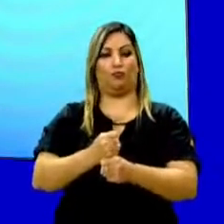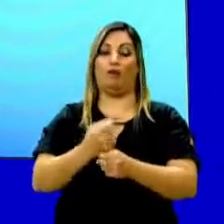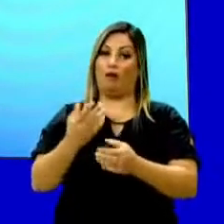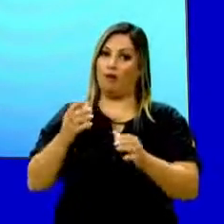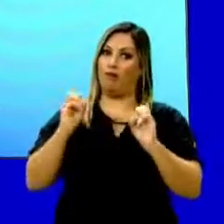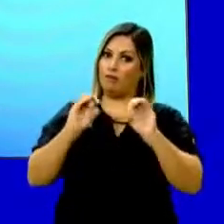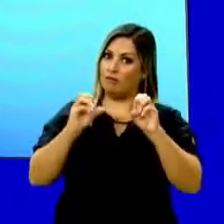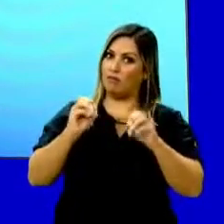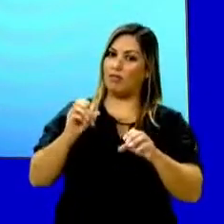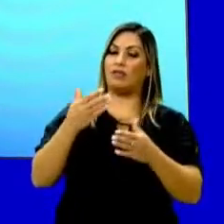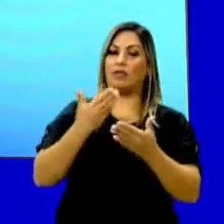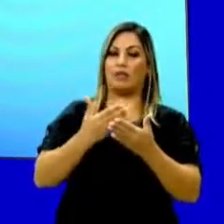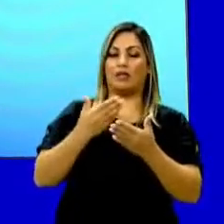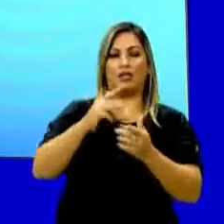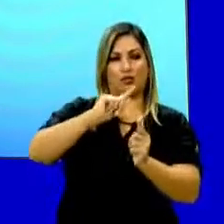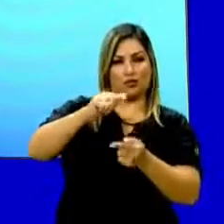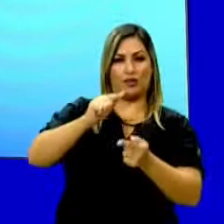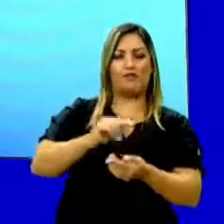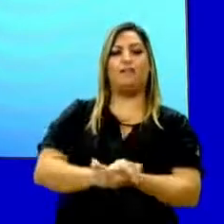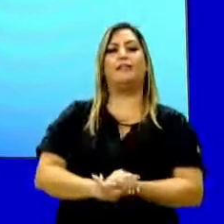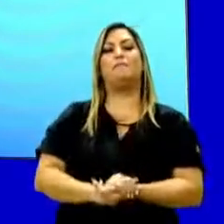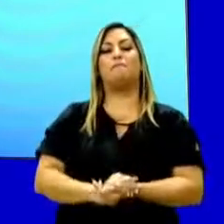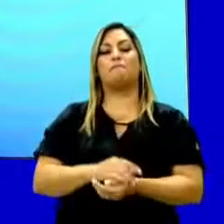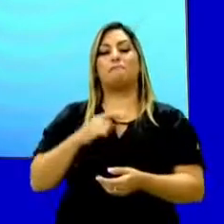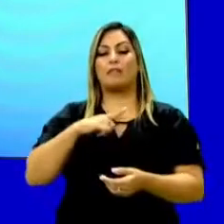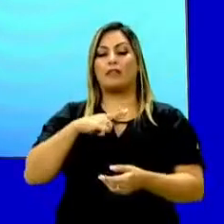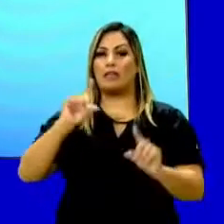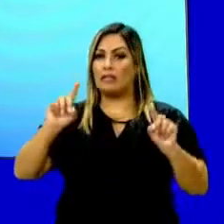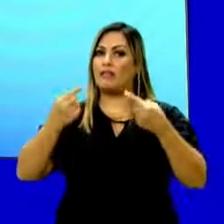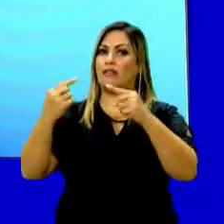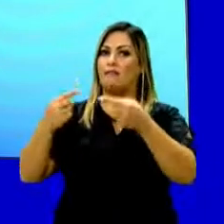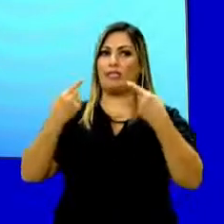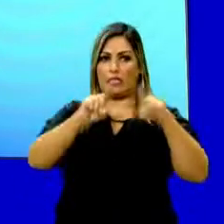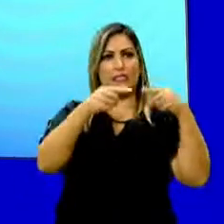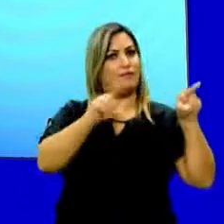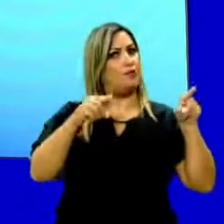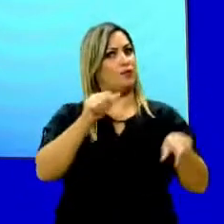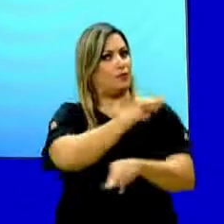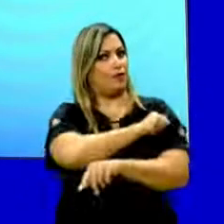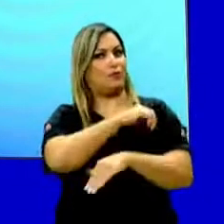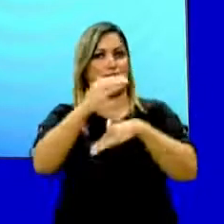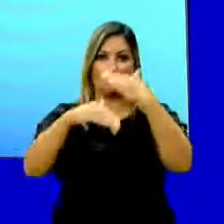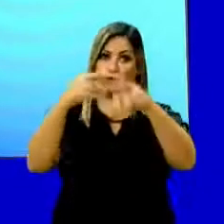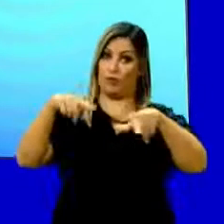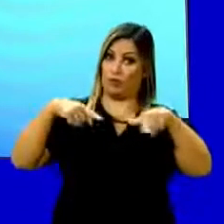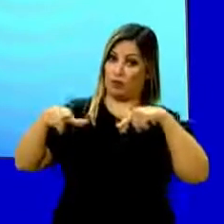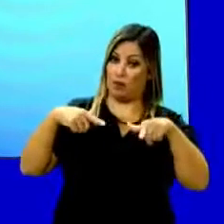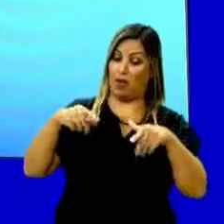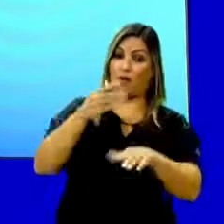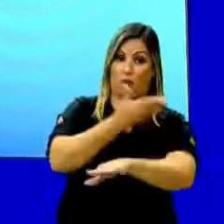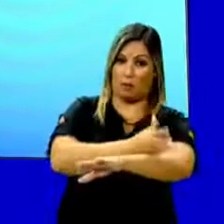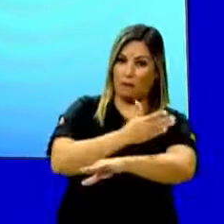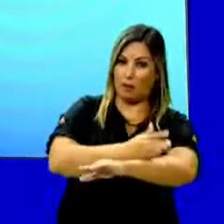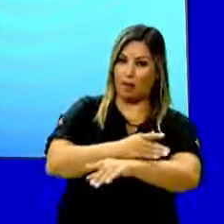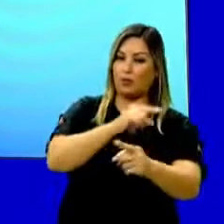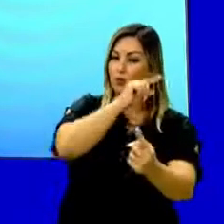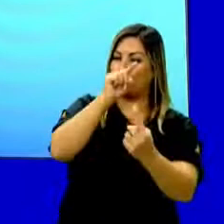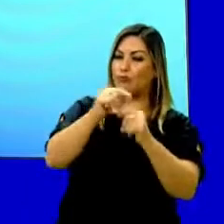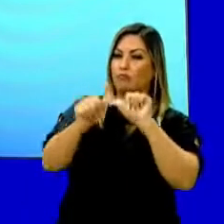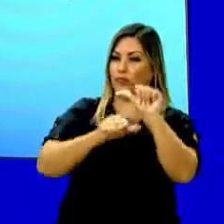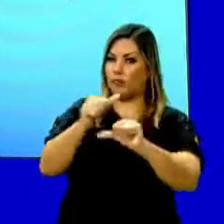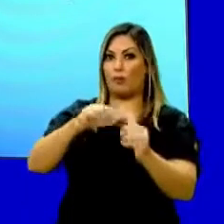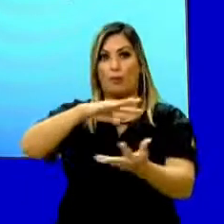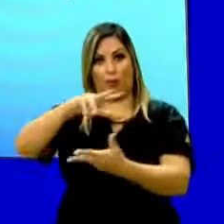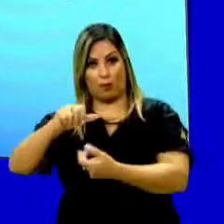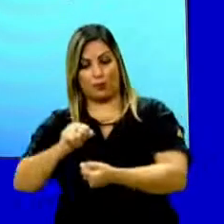leciona estudos sociais, e, durante as aulas, ele faz um desafio para os alunos desenvolver um trabalho com o objetivo de mudar